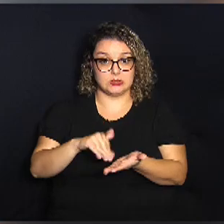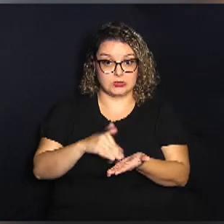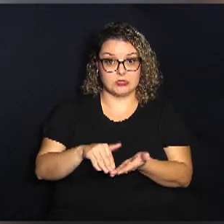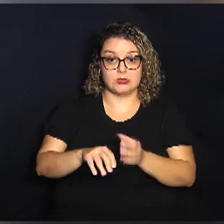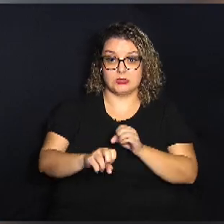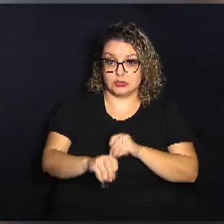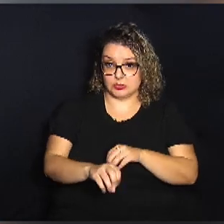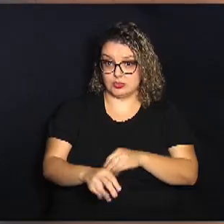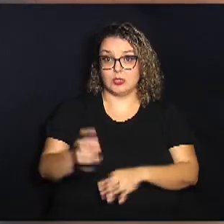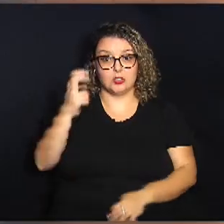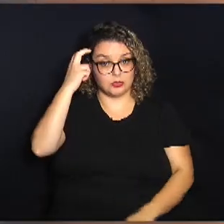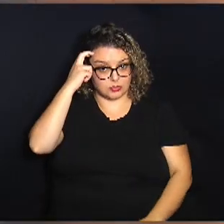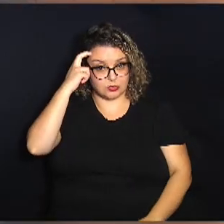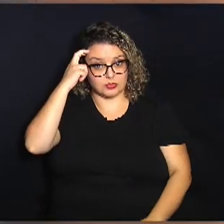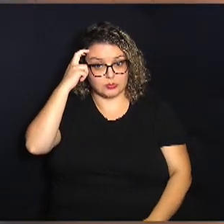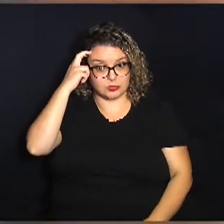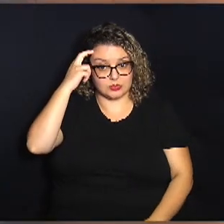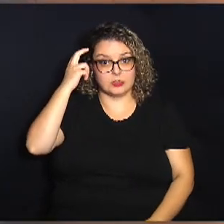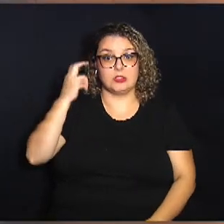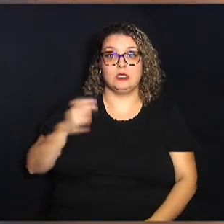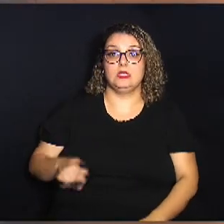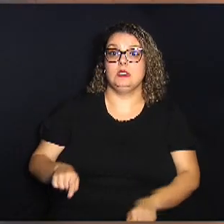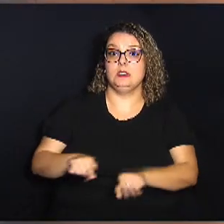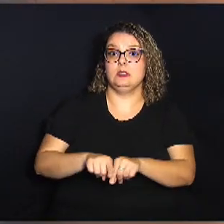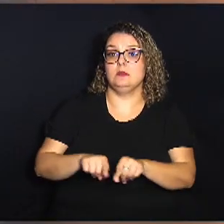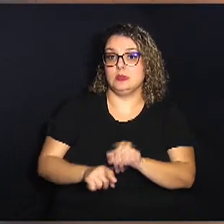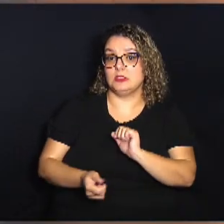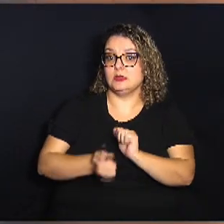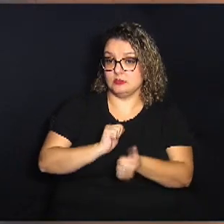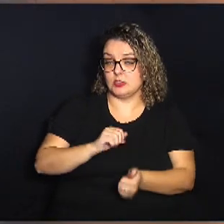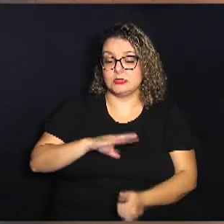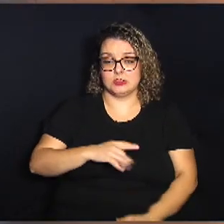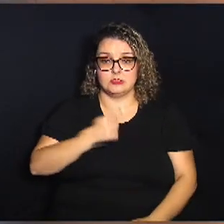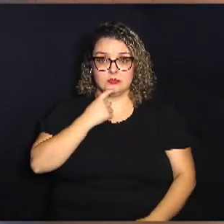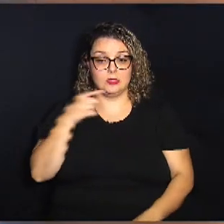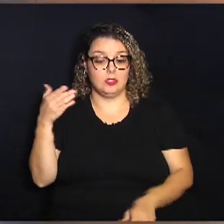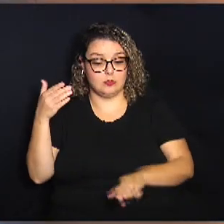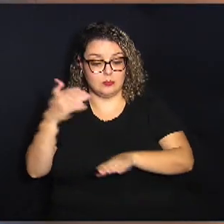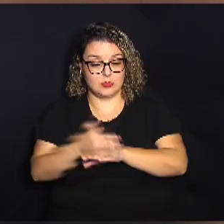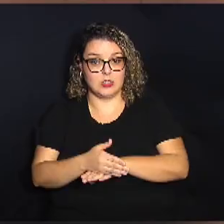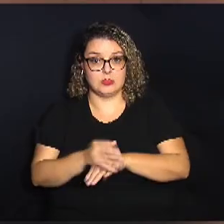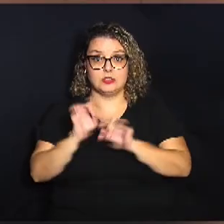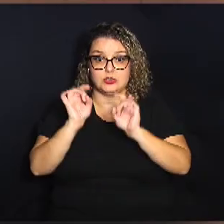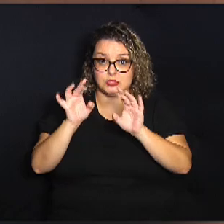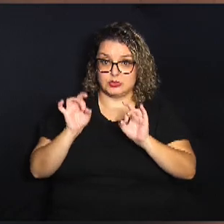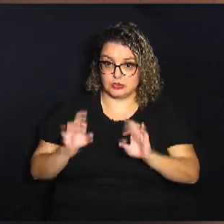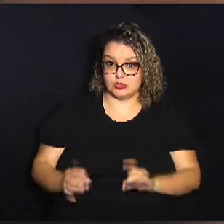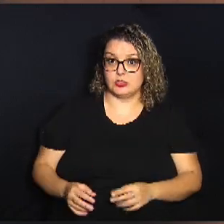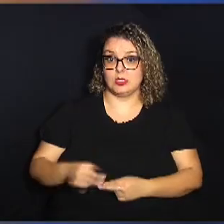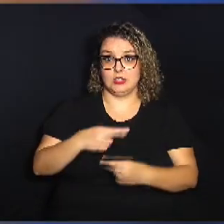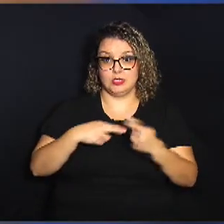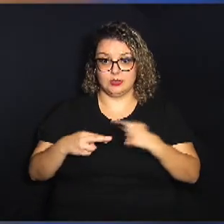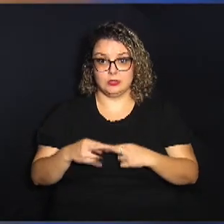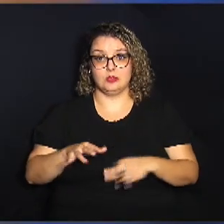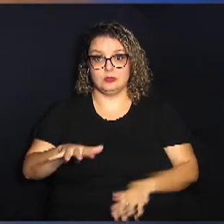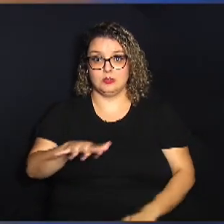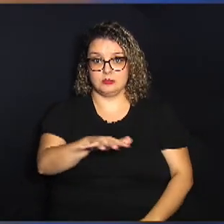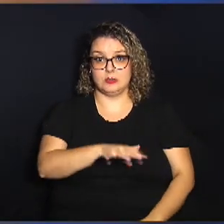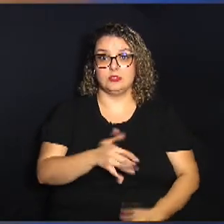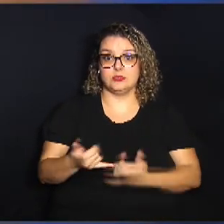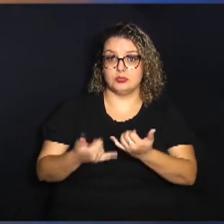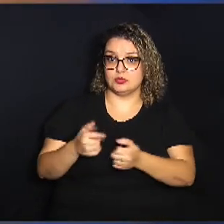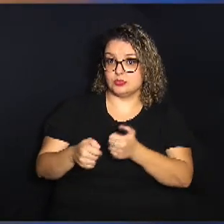Educação, Cultura e Esportes da cidade, e também a participação de especialistas ligados ao segmento dos jogos.